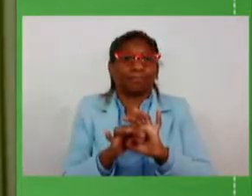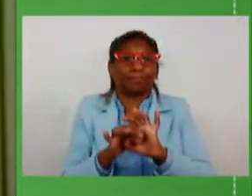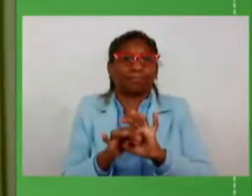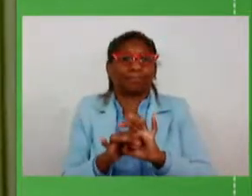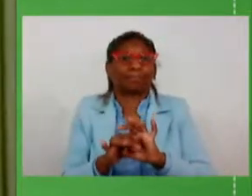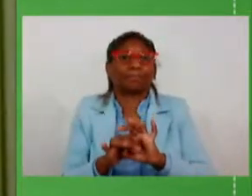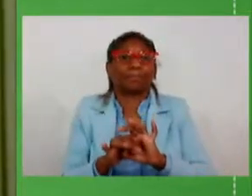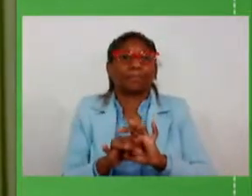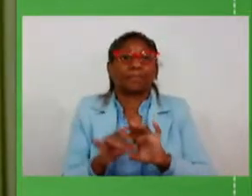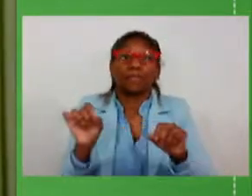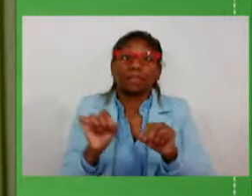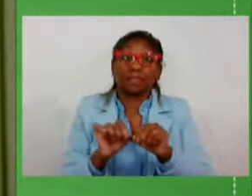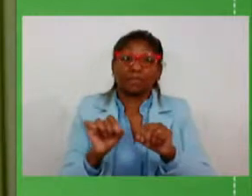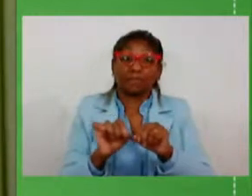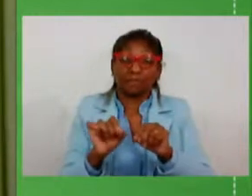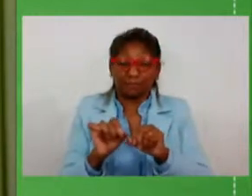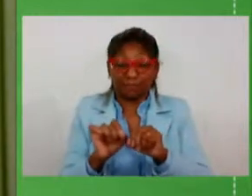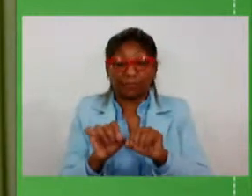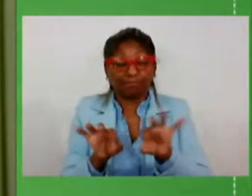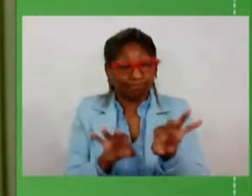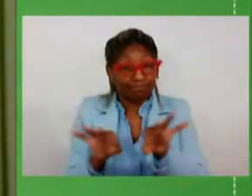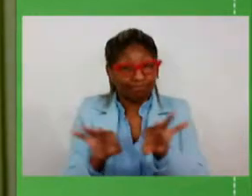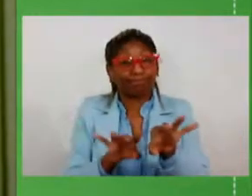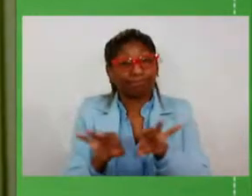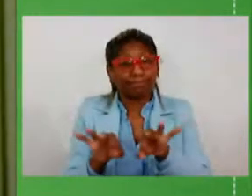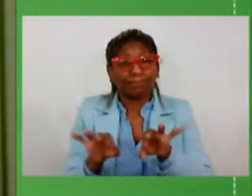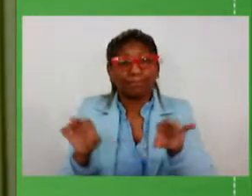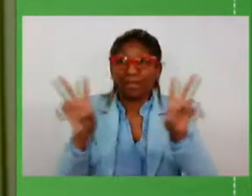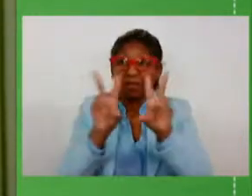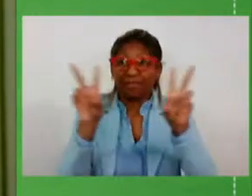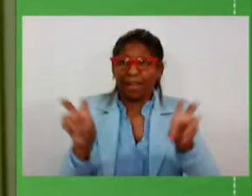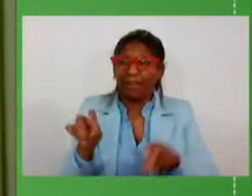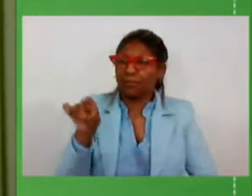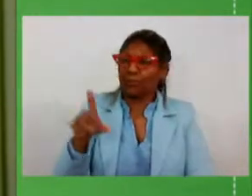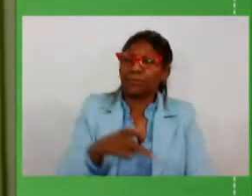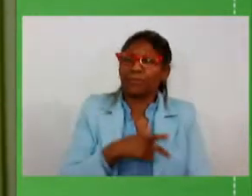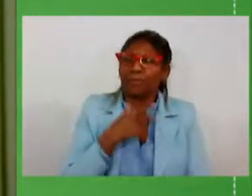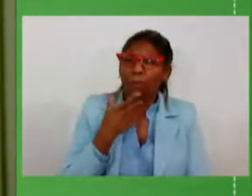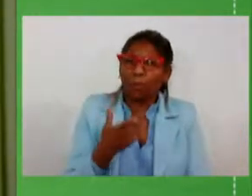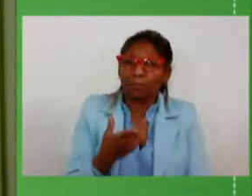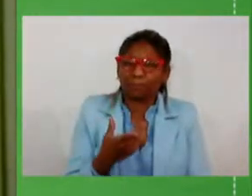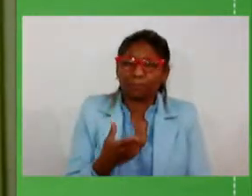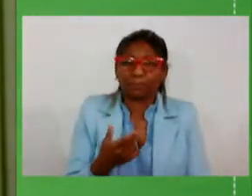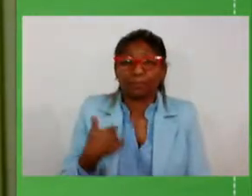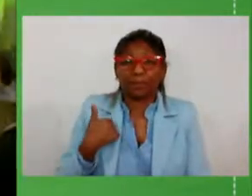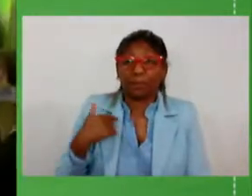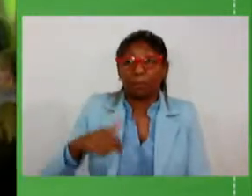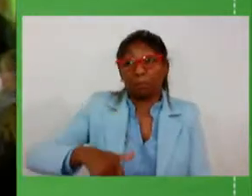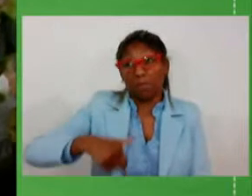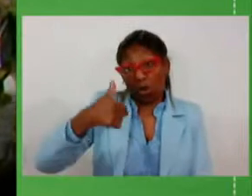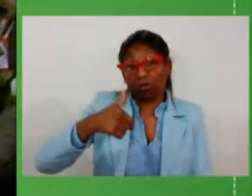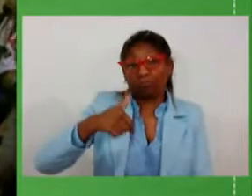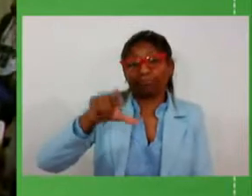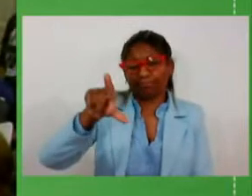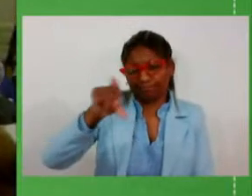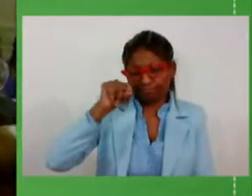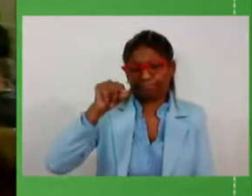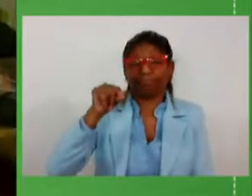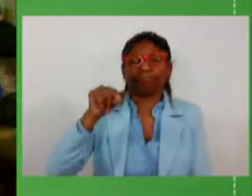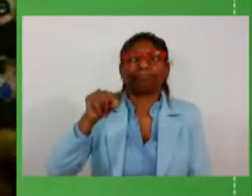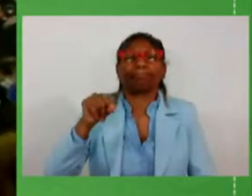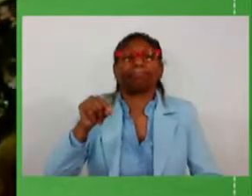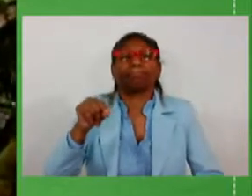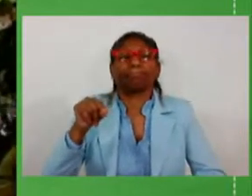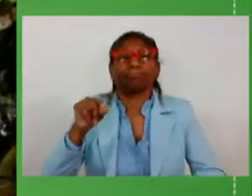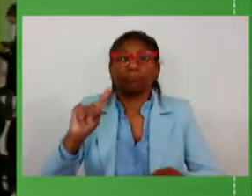exercitando a convergência que é aquela frase que o senhor citou que eu digo que eu prefiro um consenso moderado do que